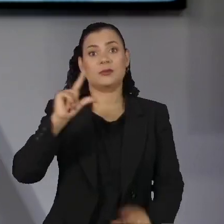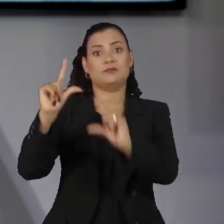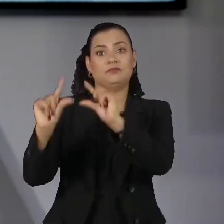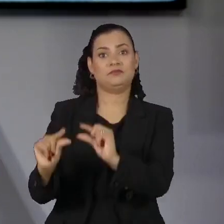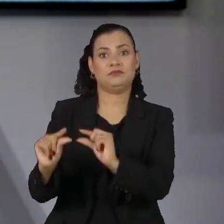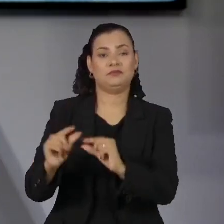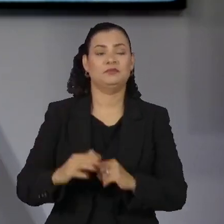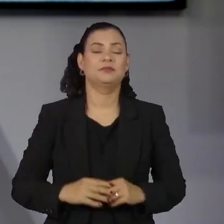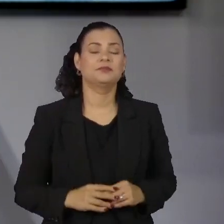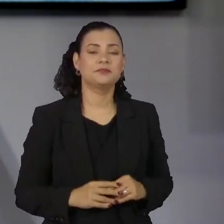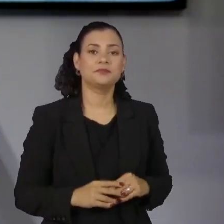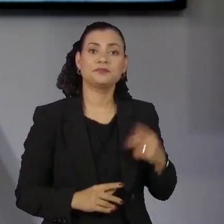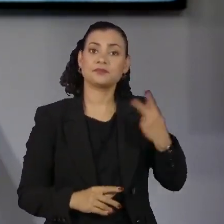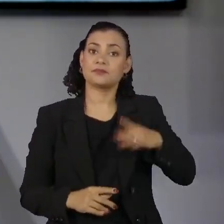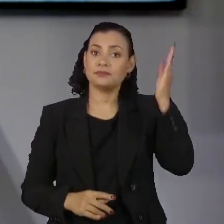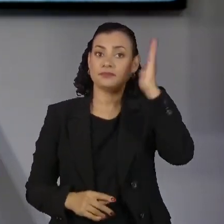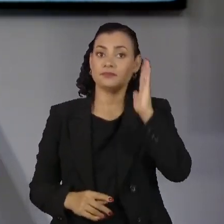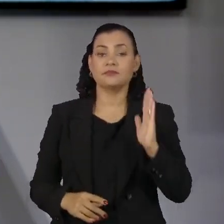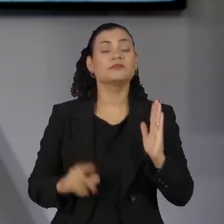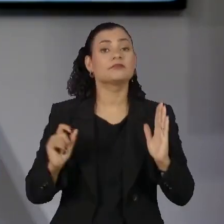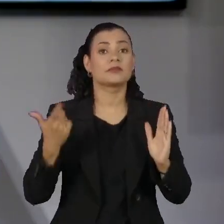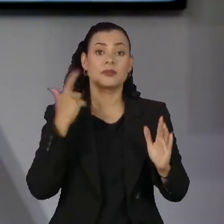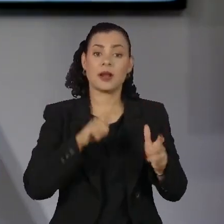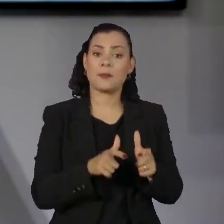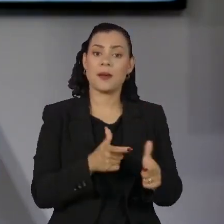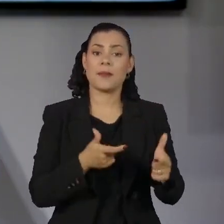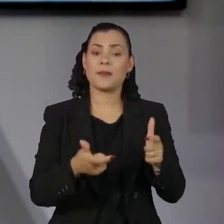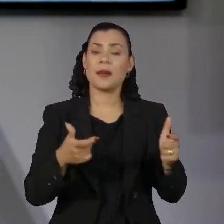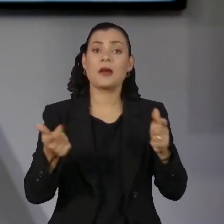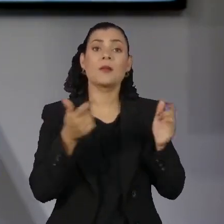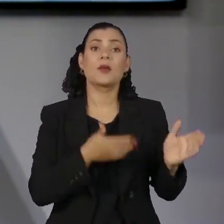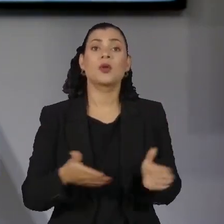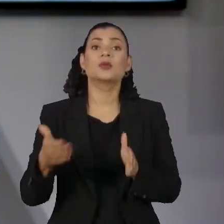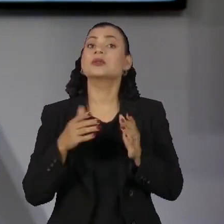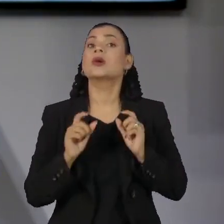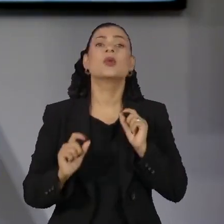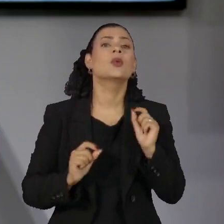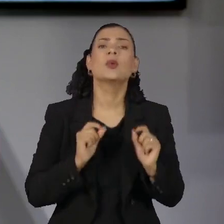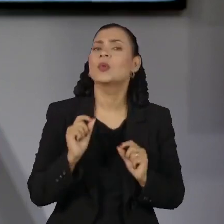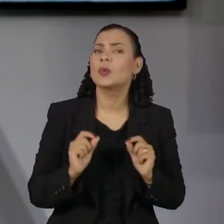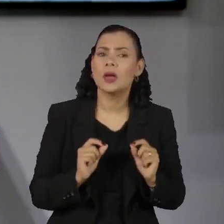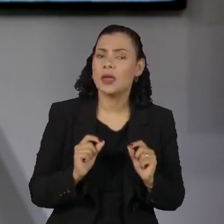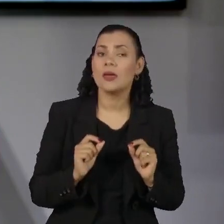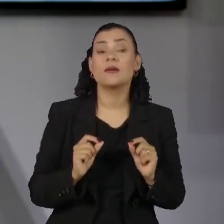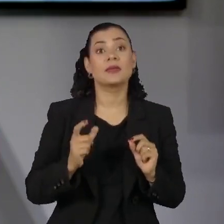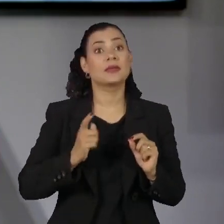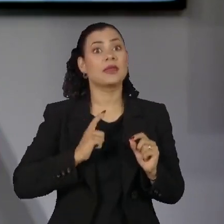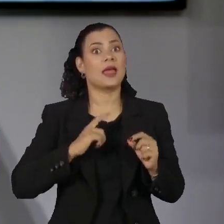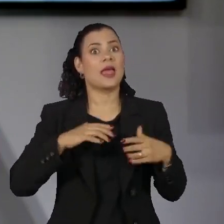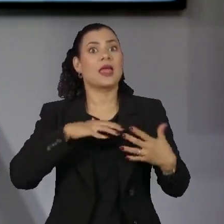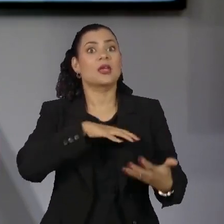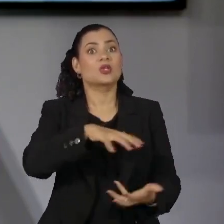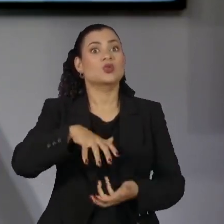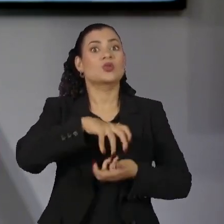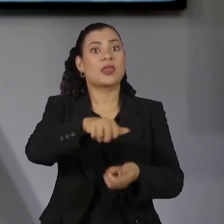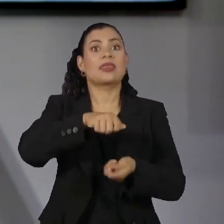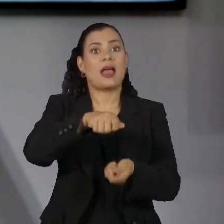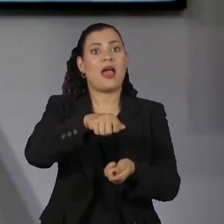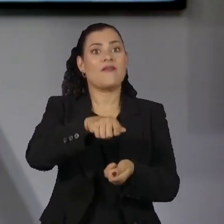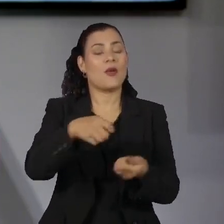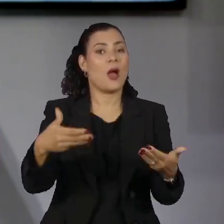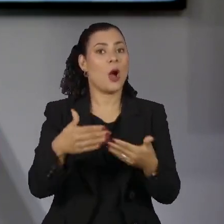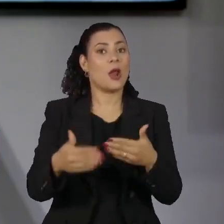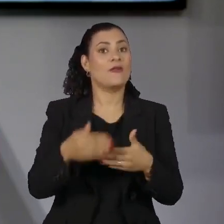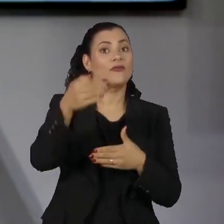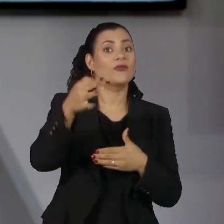E o Brasil desponta com grande potencial na produção de um combustível apontado como a fonte de energia limpa da próxima